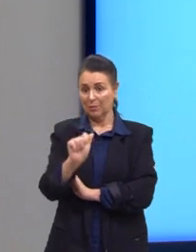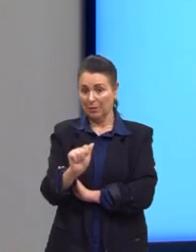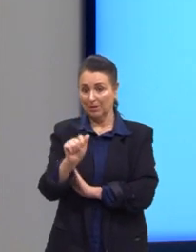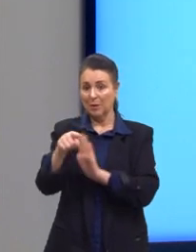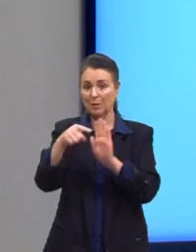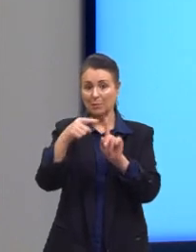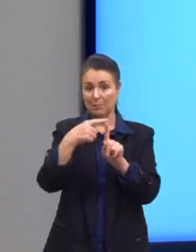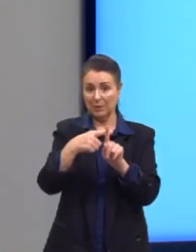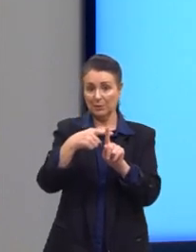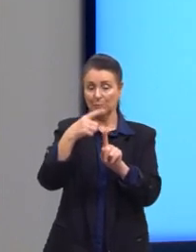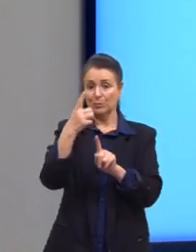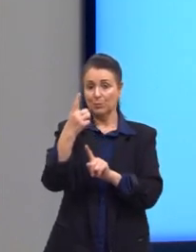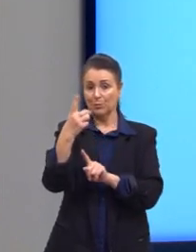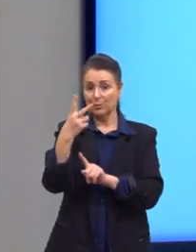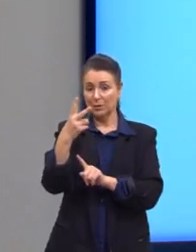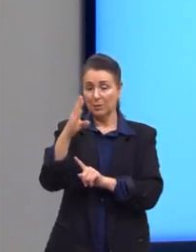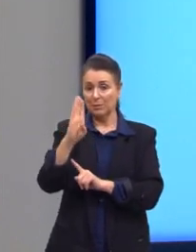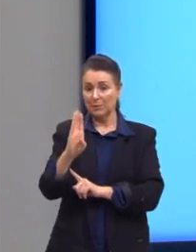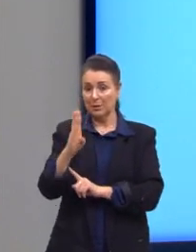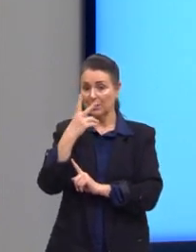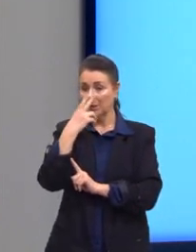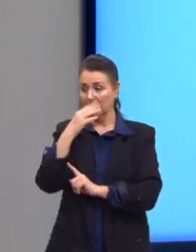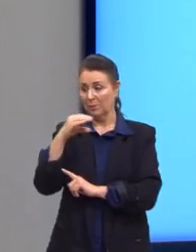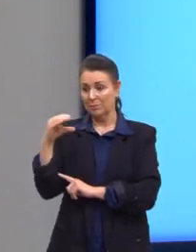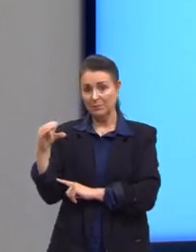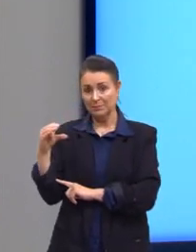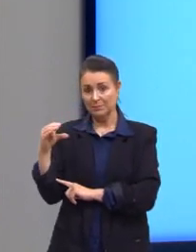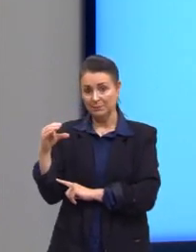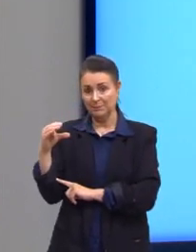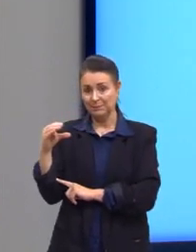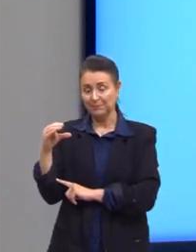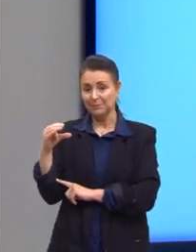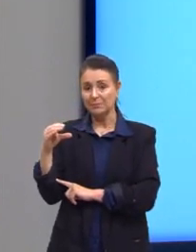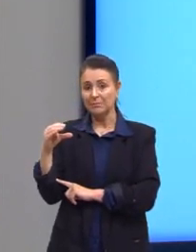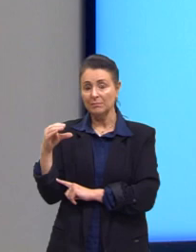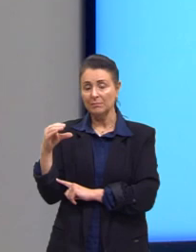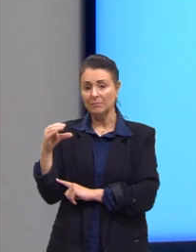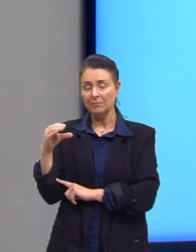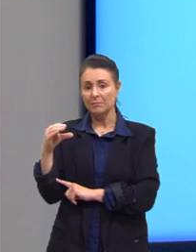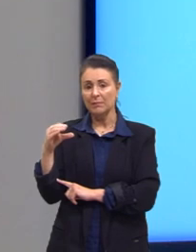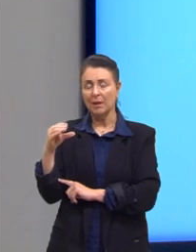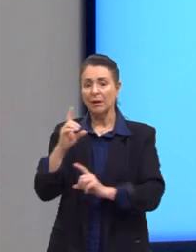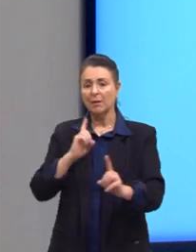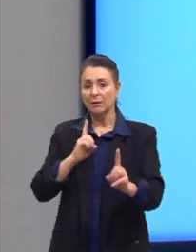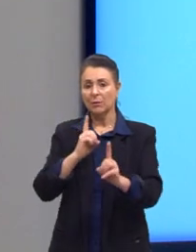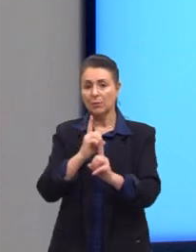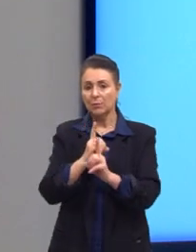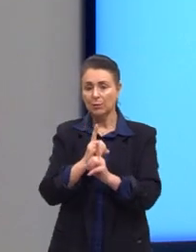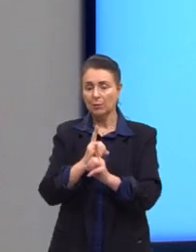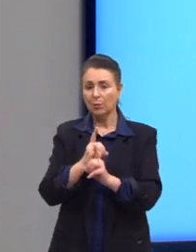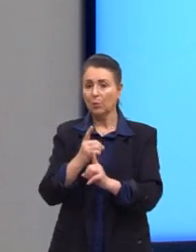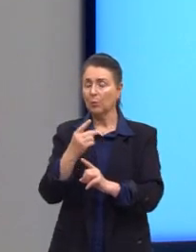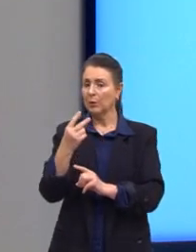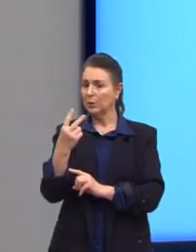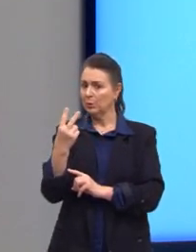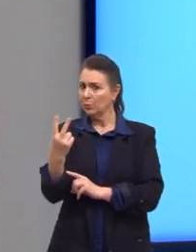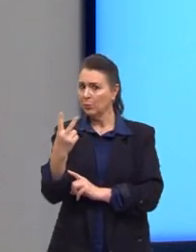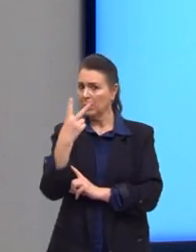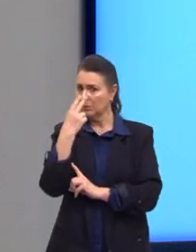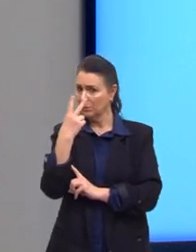menos 12 b, é igual a c. Aqui, gente, nós chegamos em duas igualdades, né?